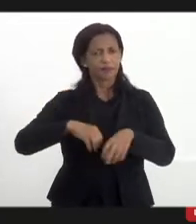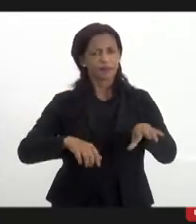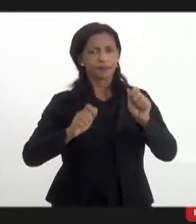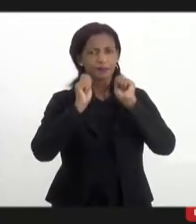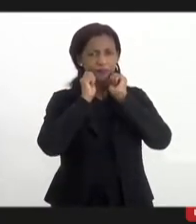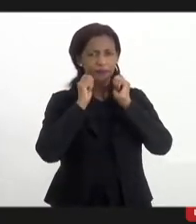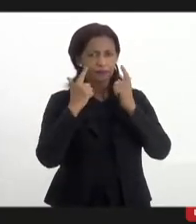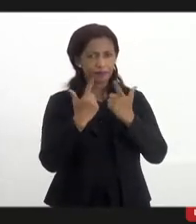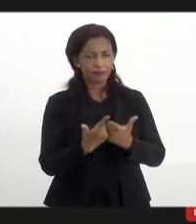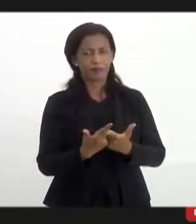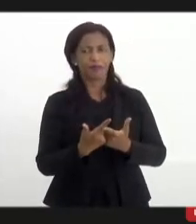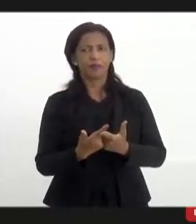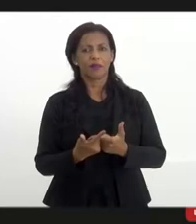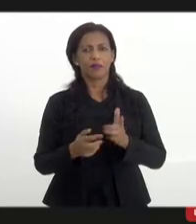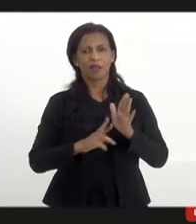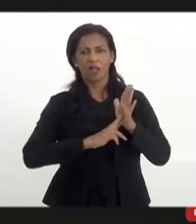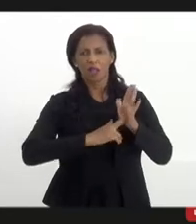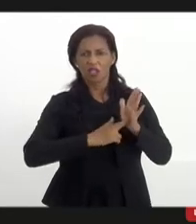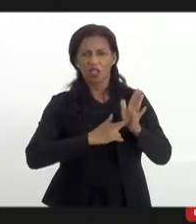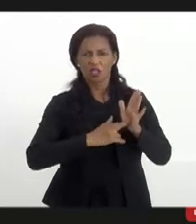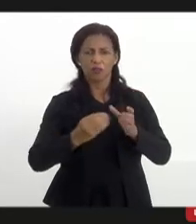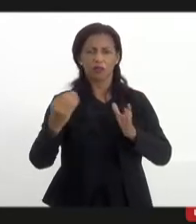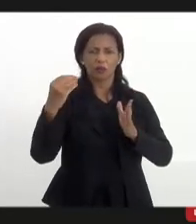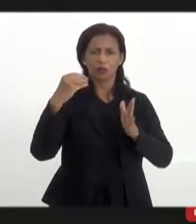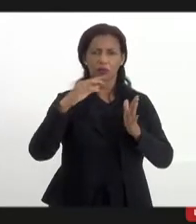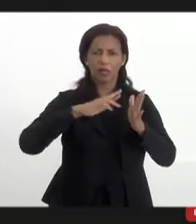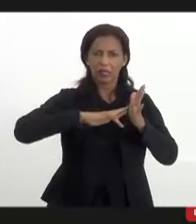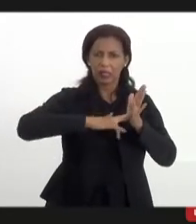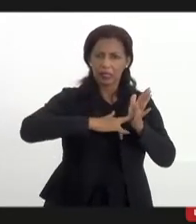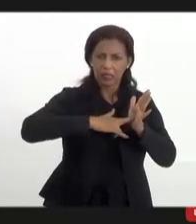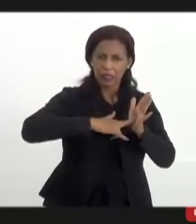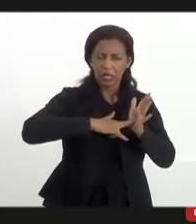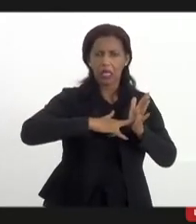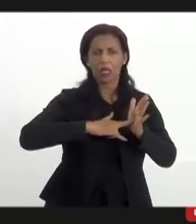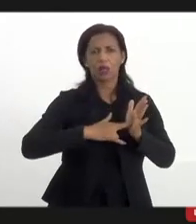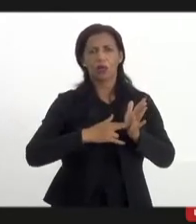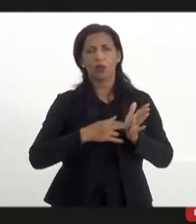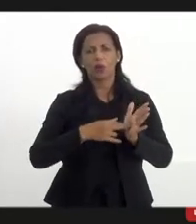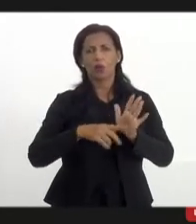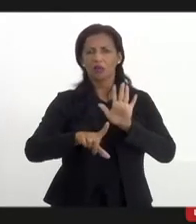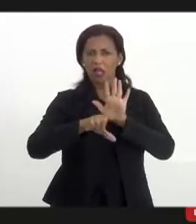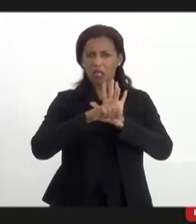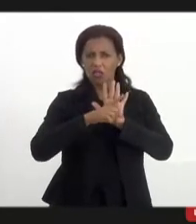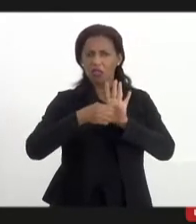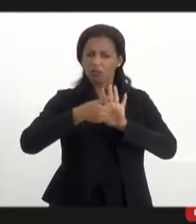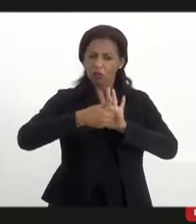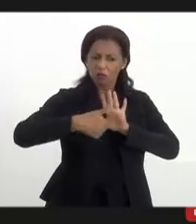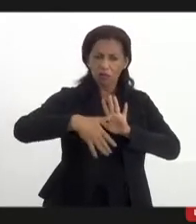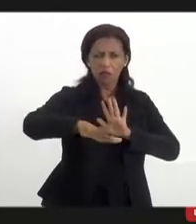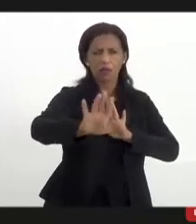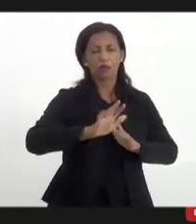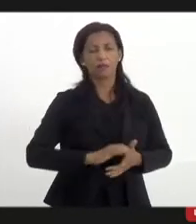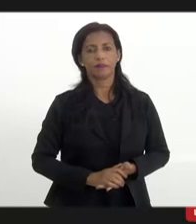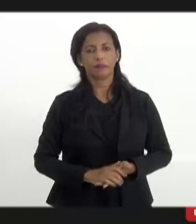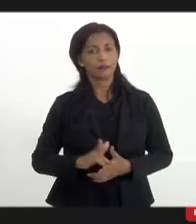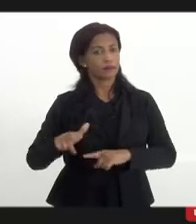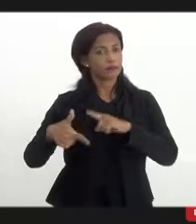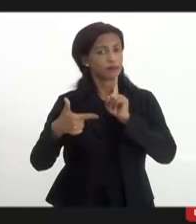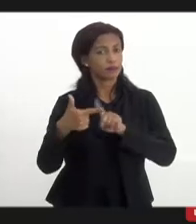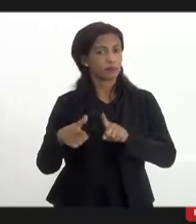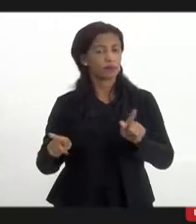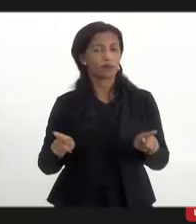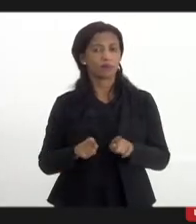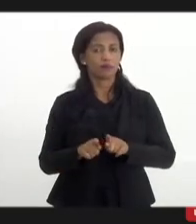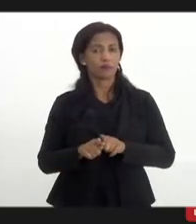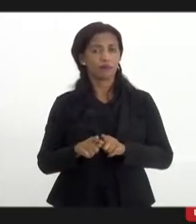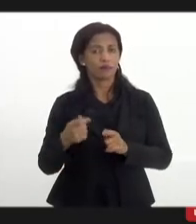regimento interno, botar essas legislações para caminhar, isso é uma coisa. Segundo, eu acho que